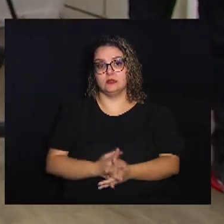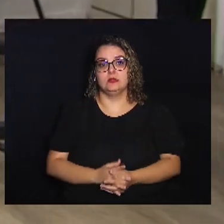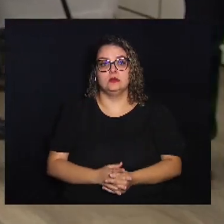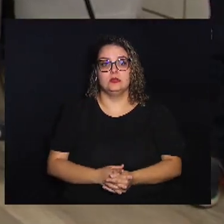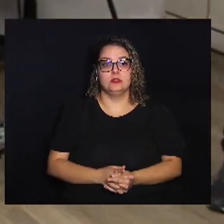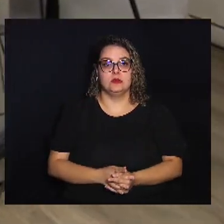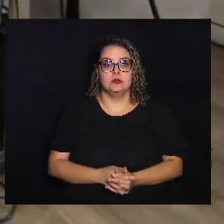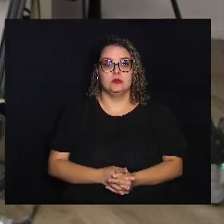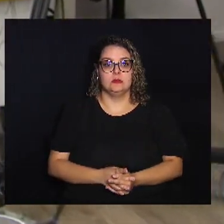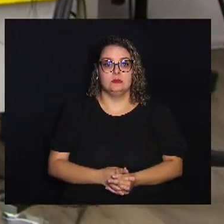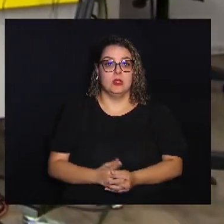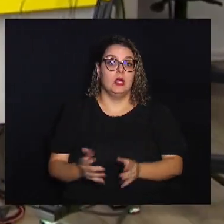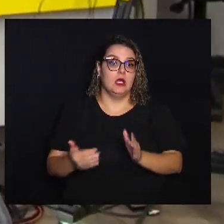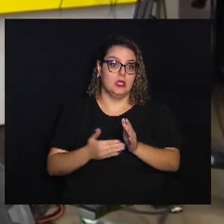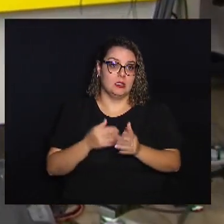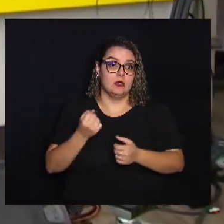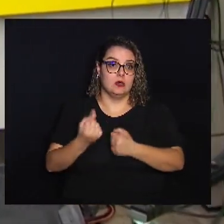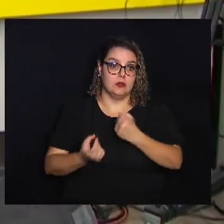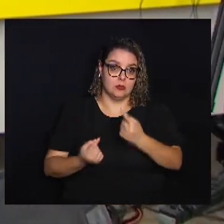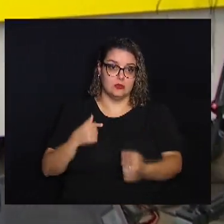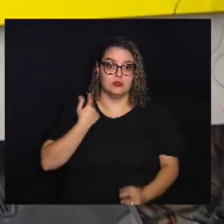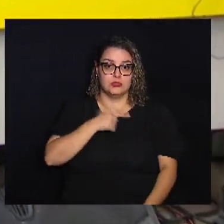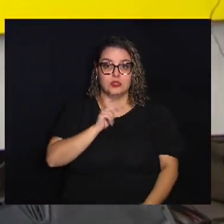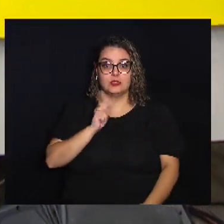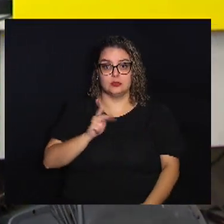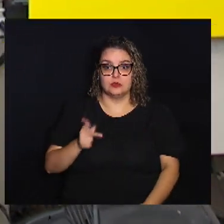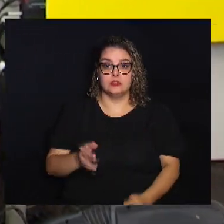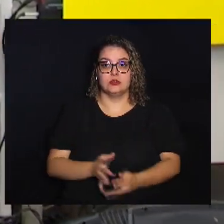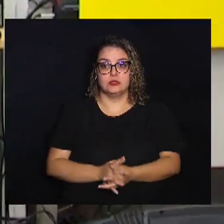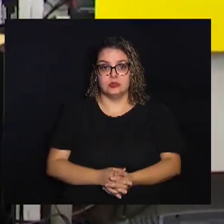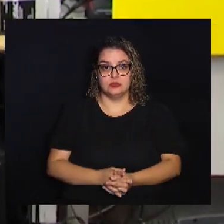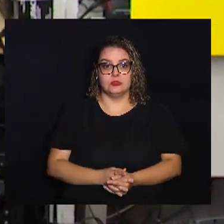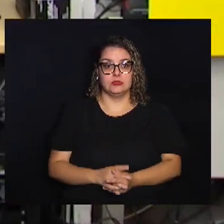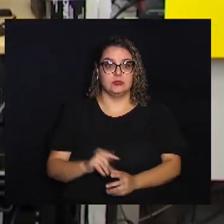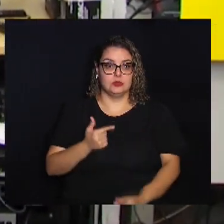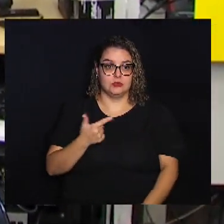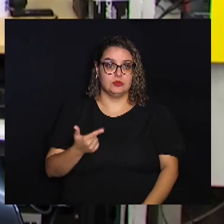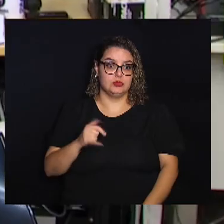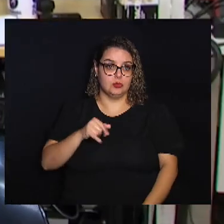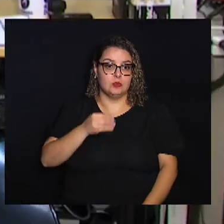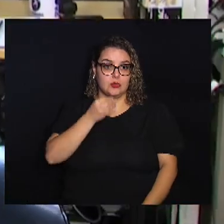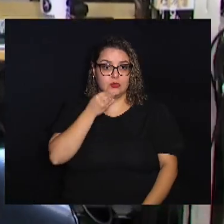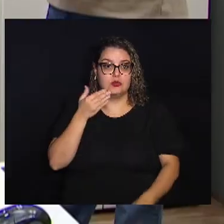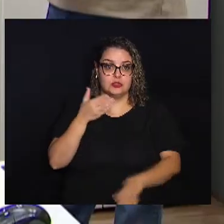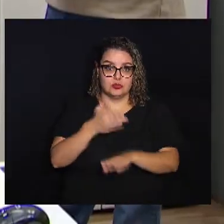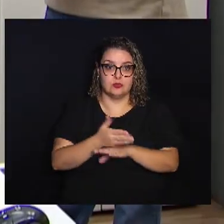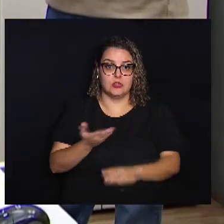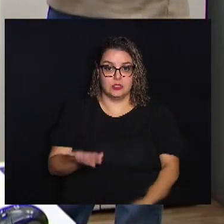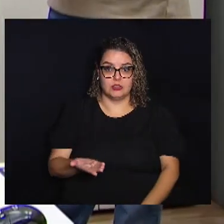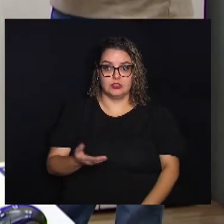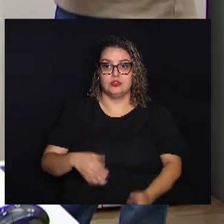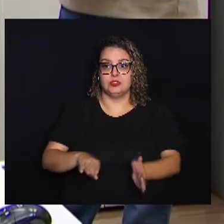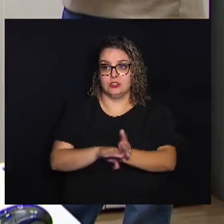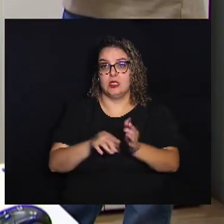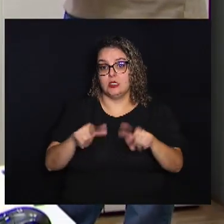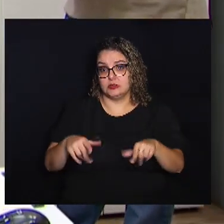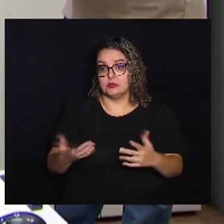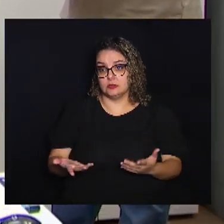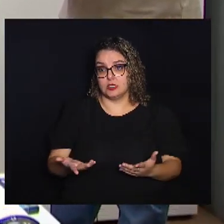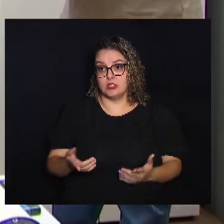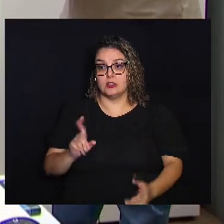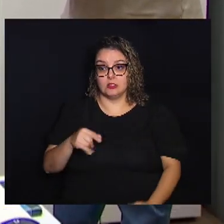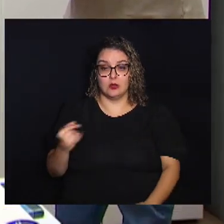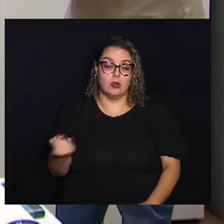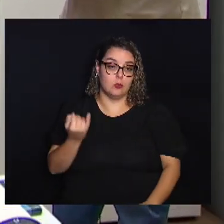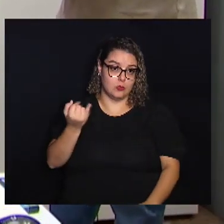Até mesmo Alguns de nós professores Não tínhamos tido A oportunidade De participar De chegar nesse espaço Então é muito